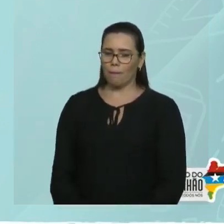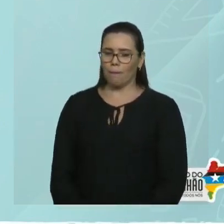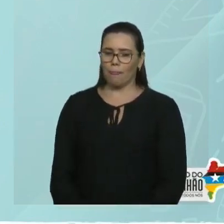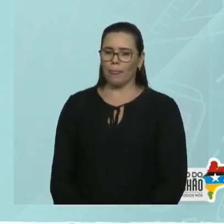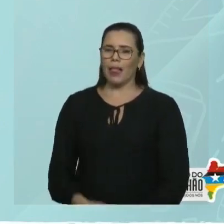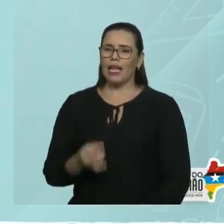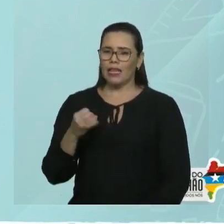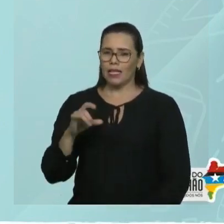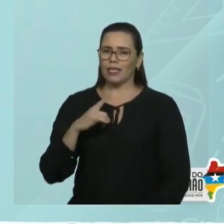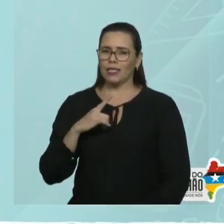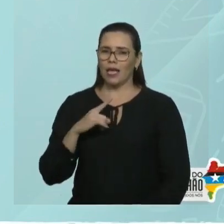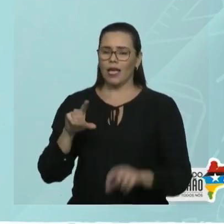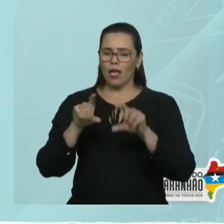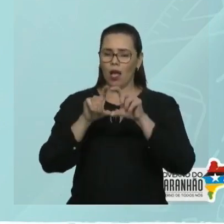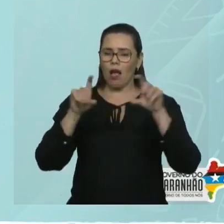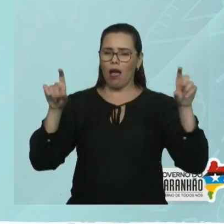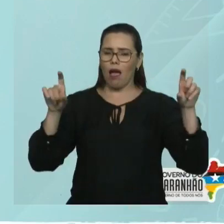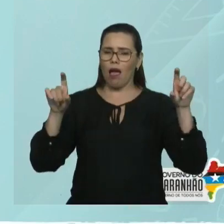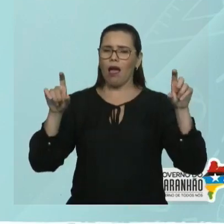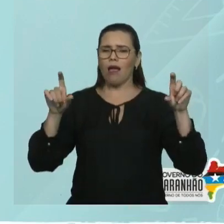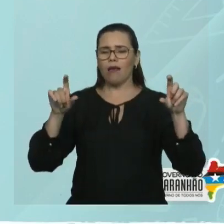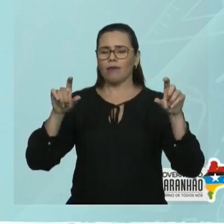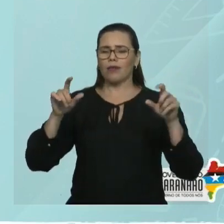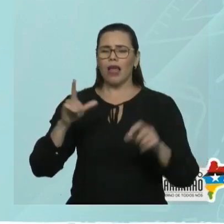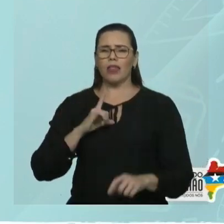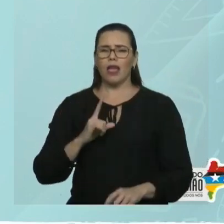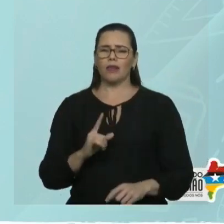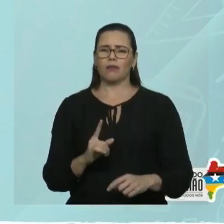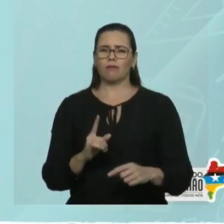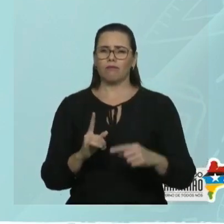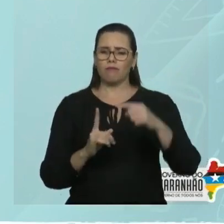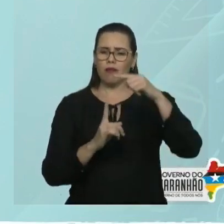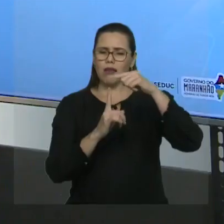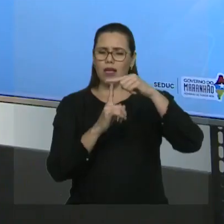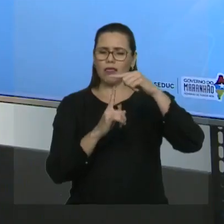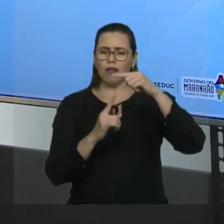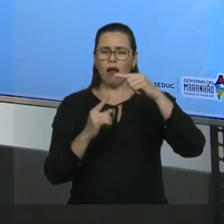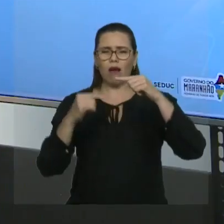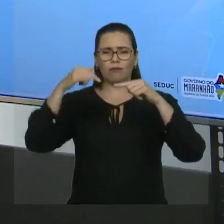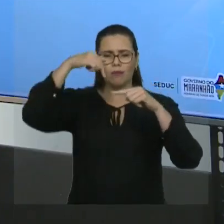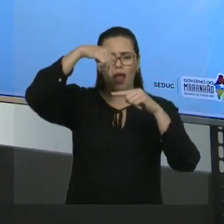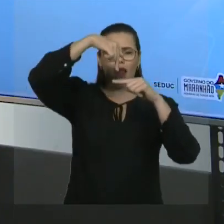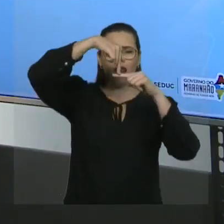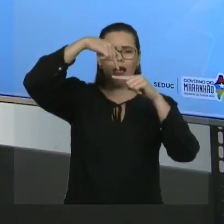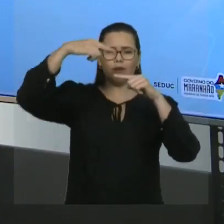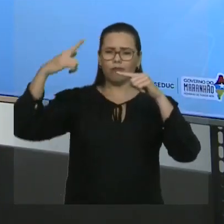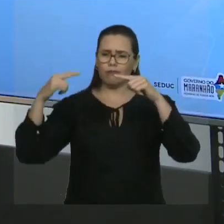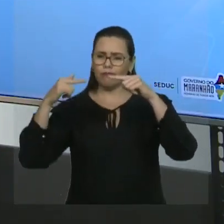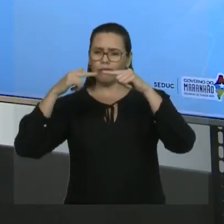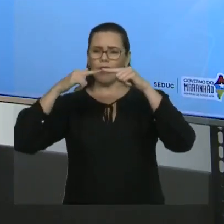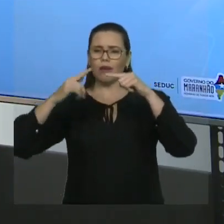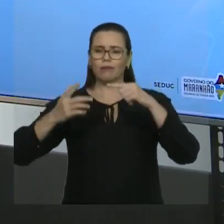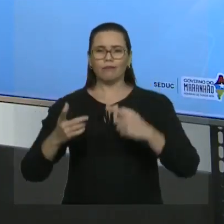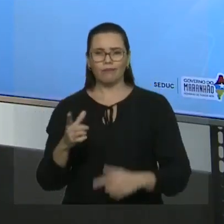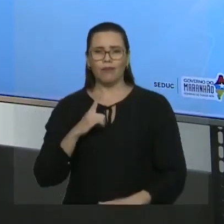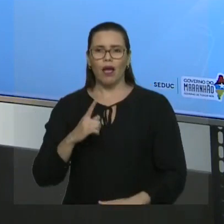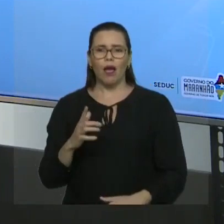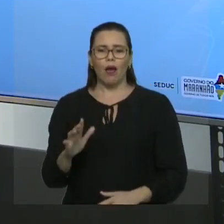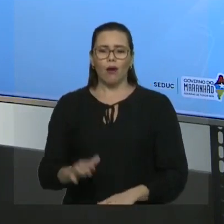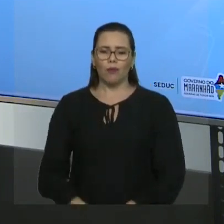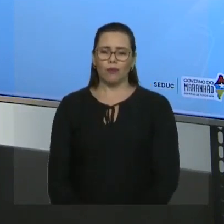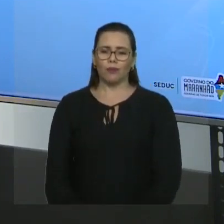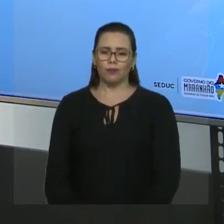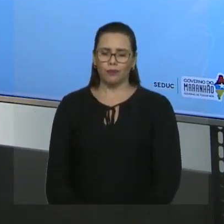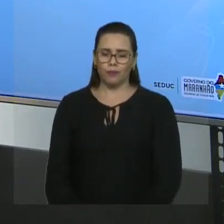Diga daí. Isso, achar a cadeia principal. Quem é a cadeia principal? É a maior sequência de carbonos. Qual é a maior sequência?